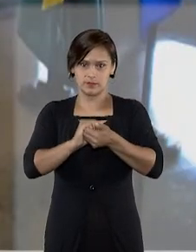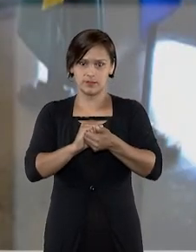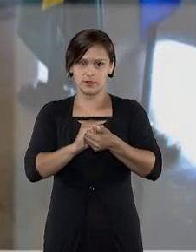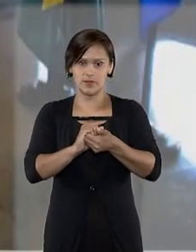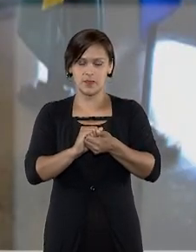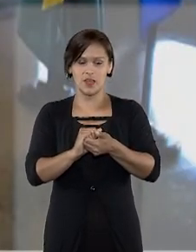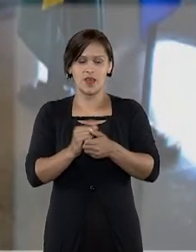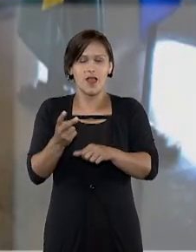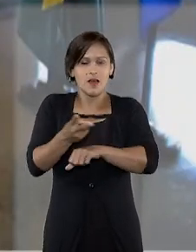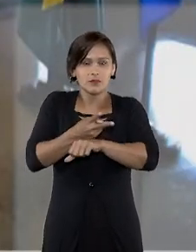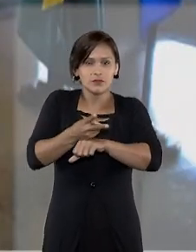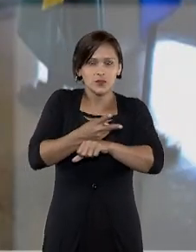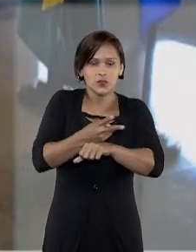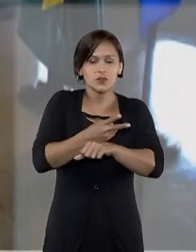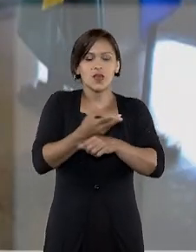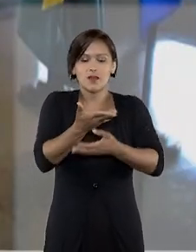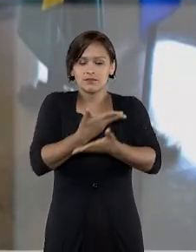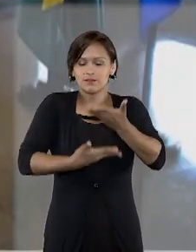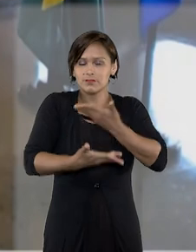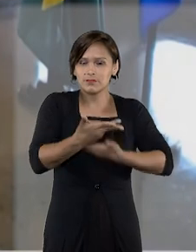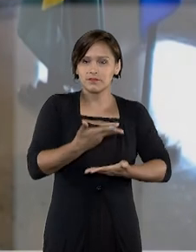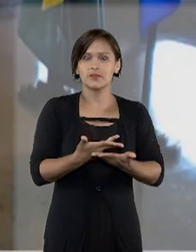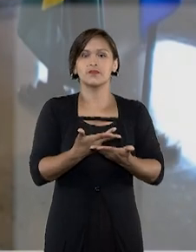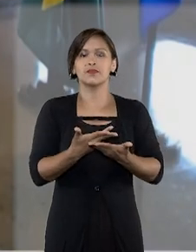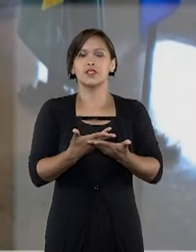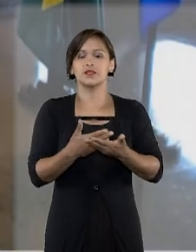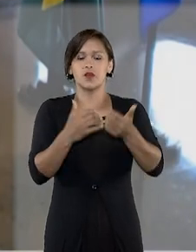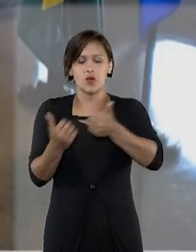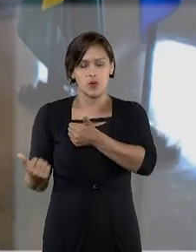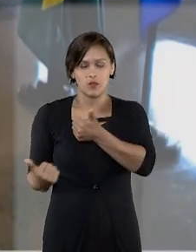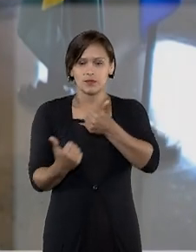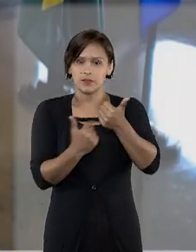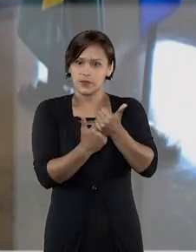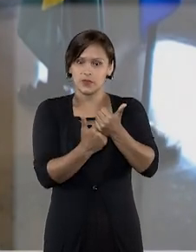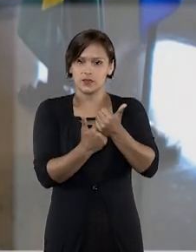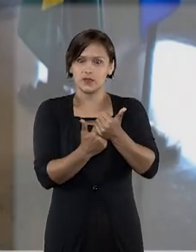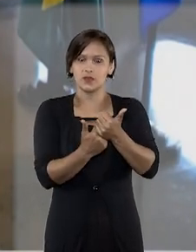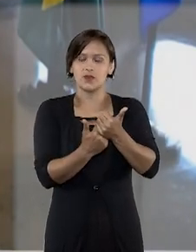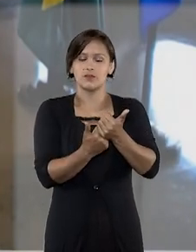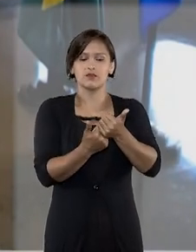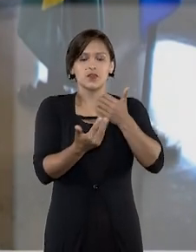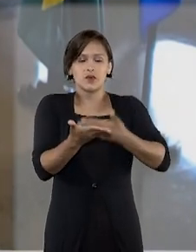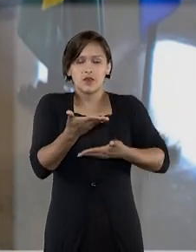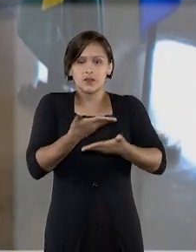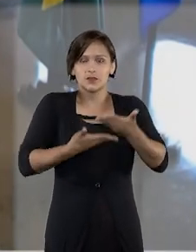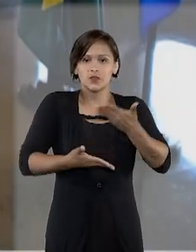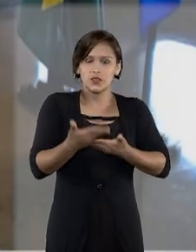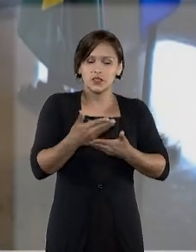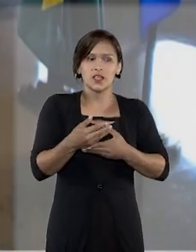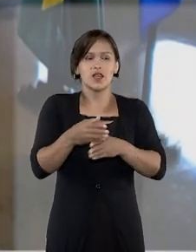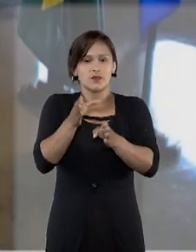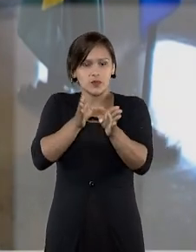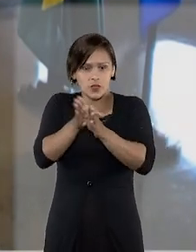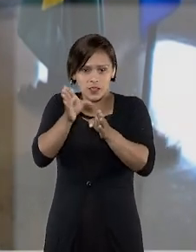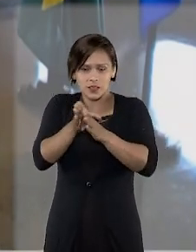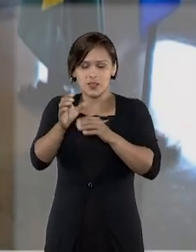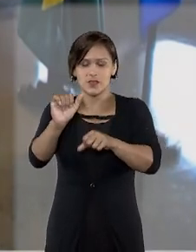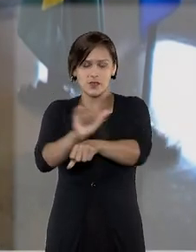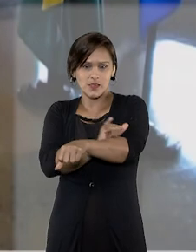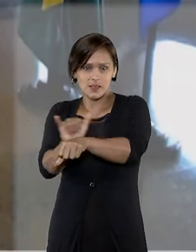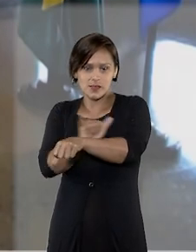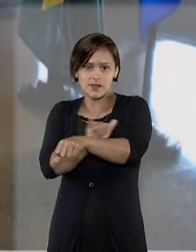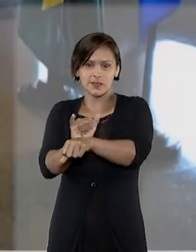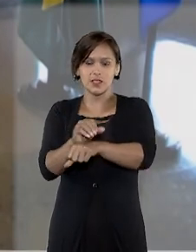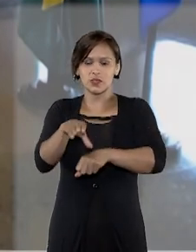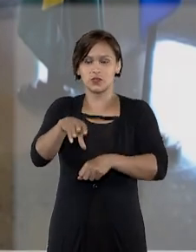a buscar com participação, com agregação, com harmonia, com as orientações estratégicas